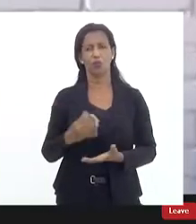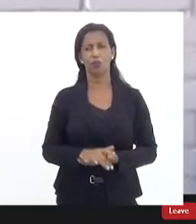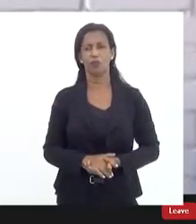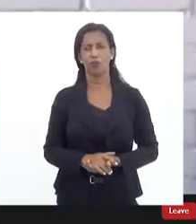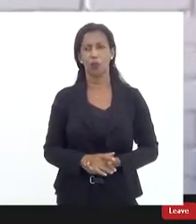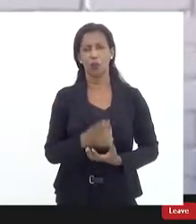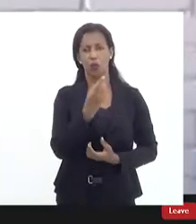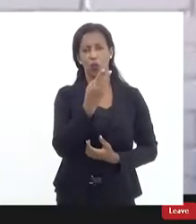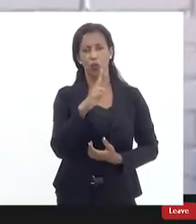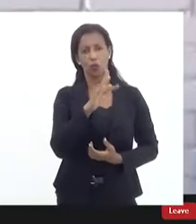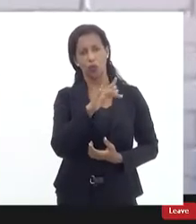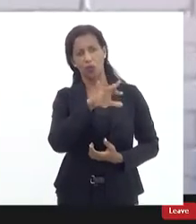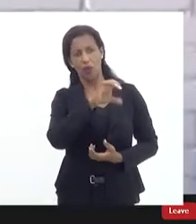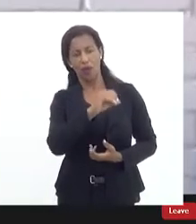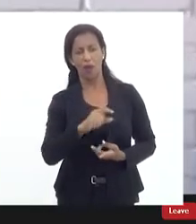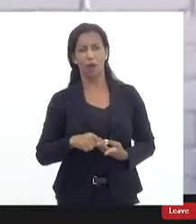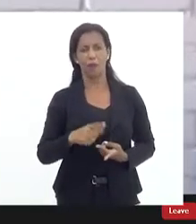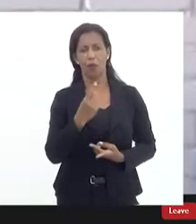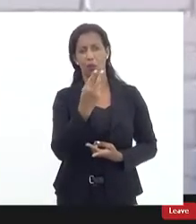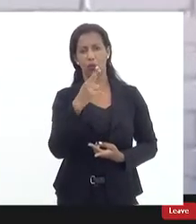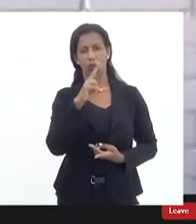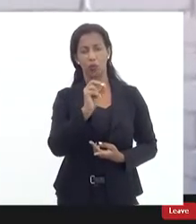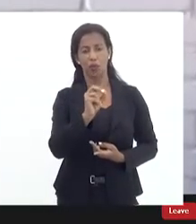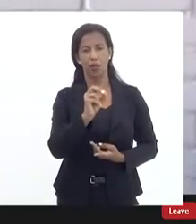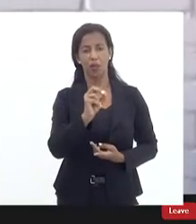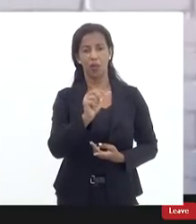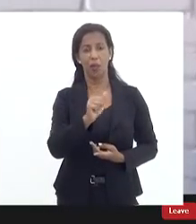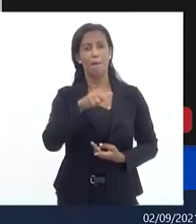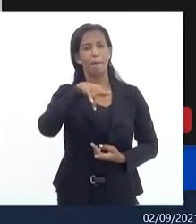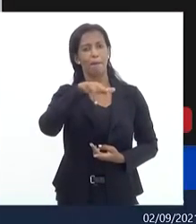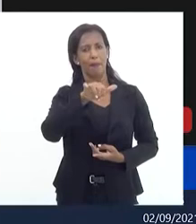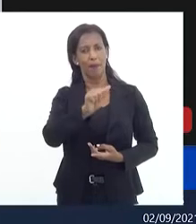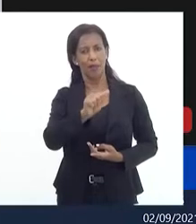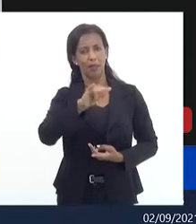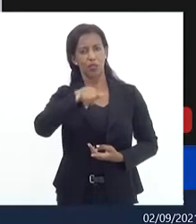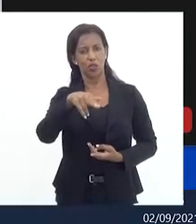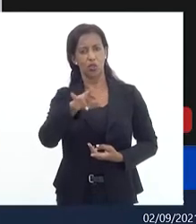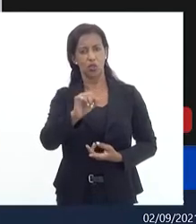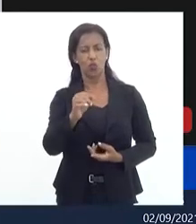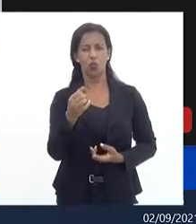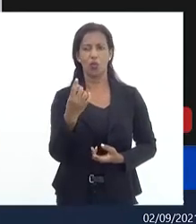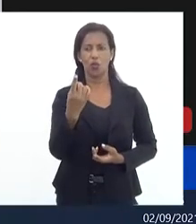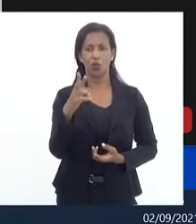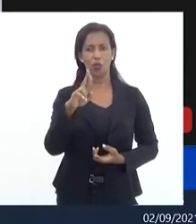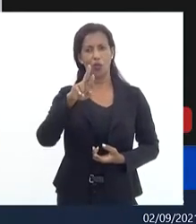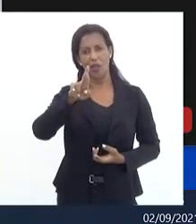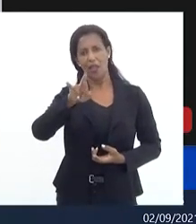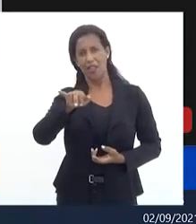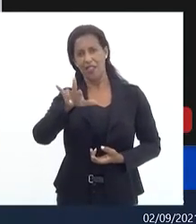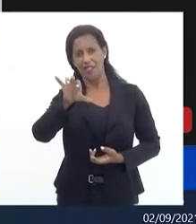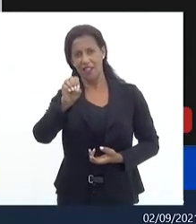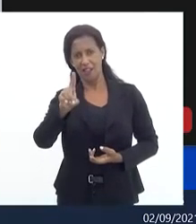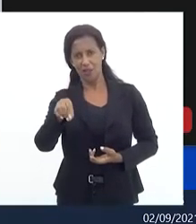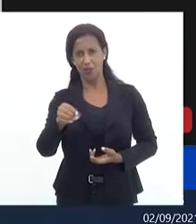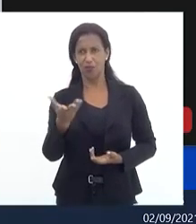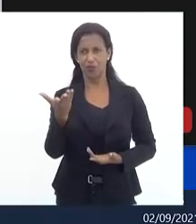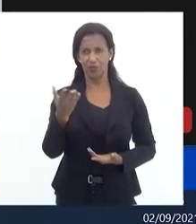do doutor Fábio Amado da doutora Maria Júlia bem como do doutor Reinaldo Lomba que já por